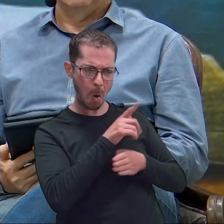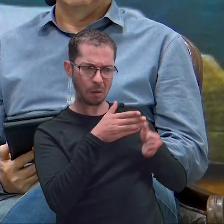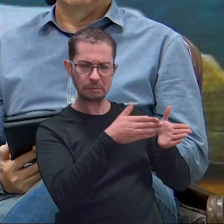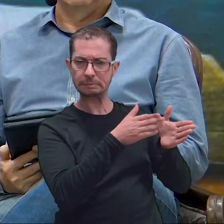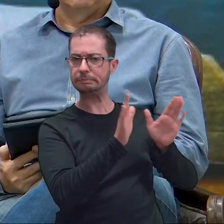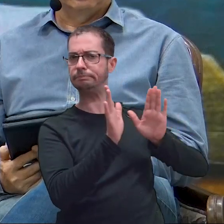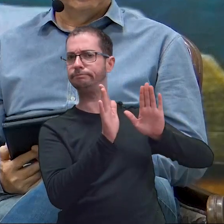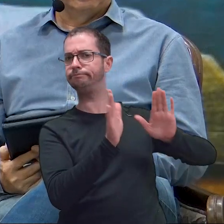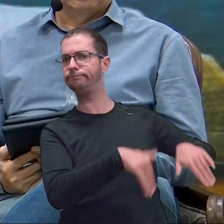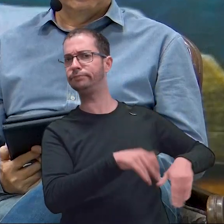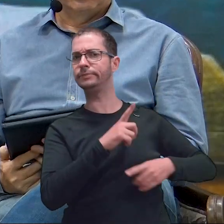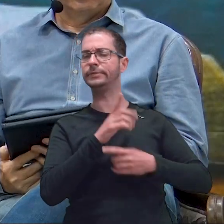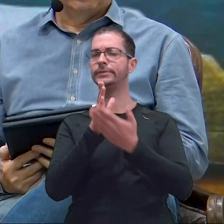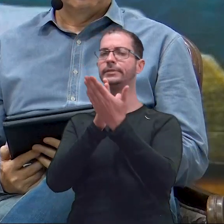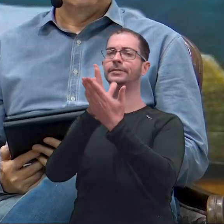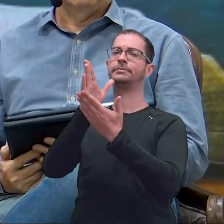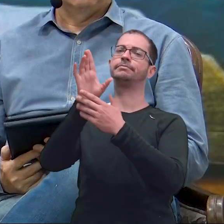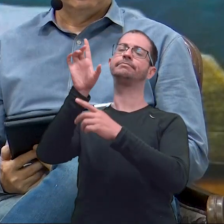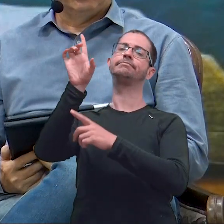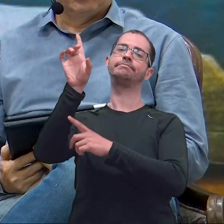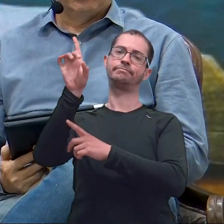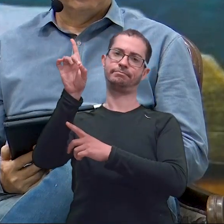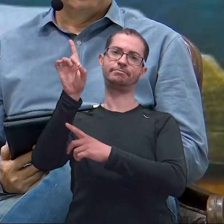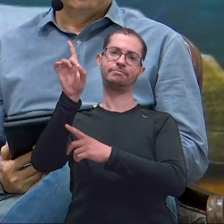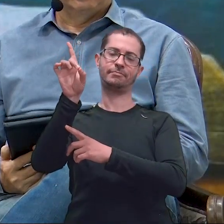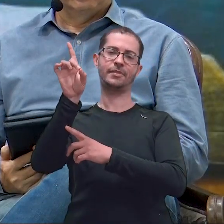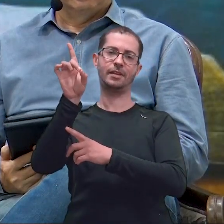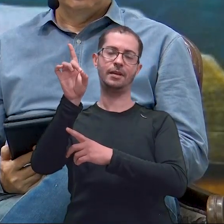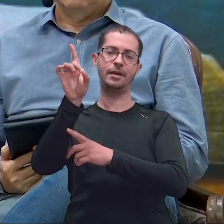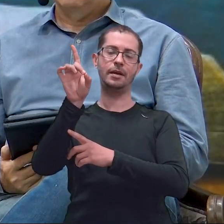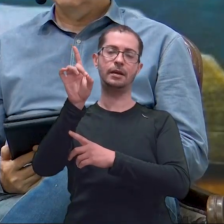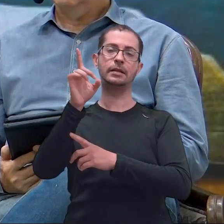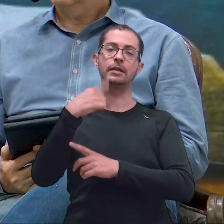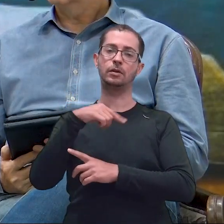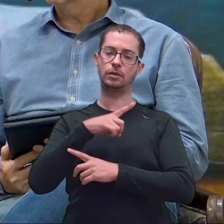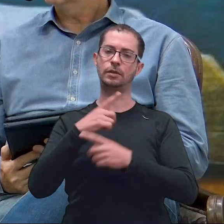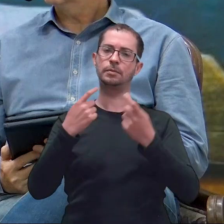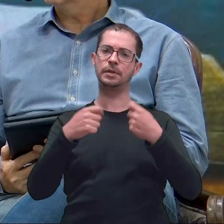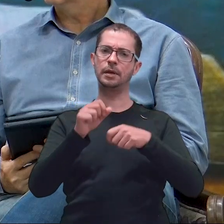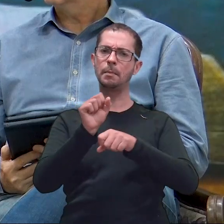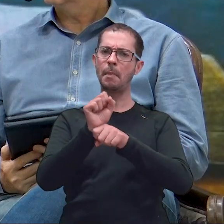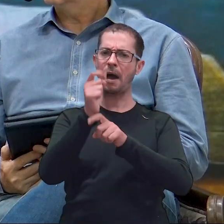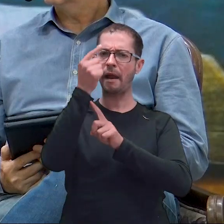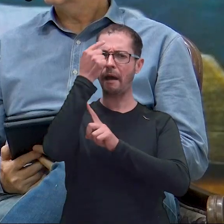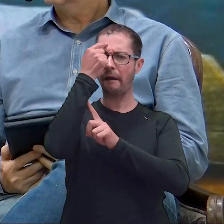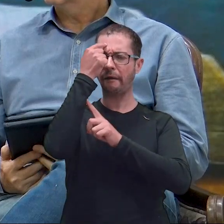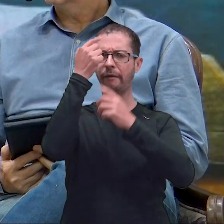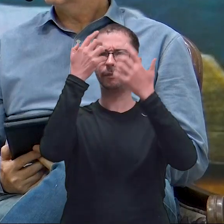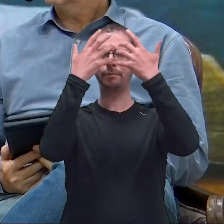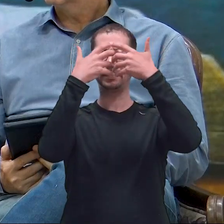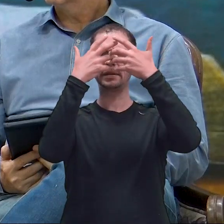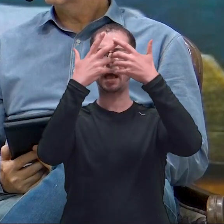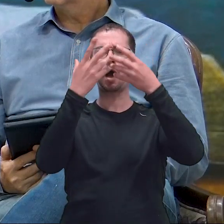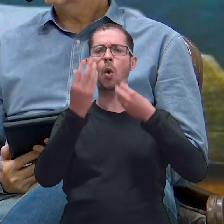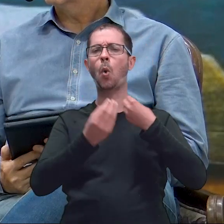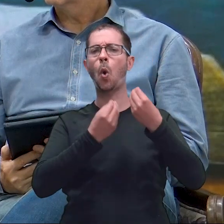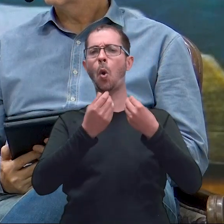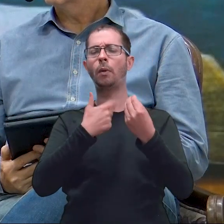daqueles que são hostis a Deus. Então, para nós pararmos, será que eu tenho andado dessa maneira?